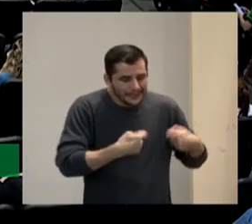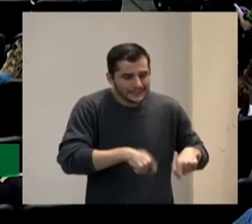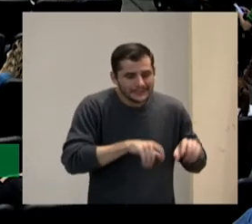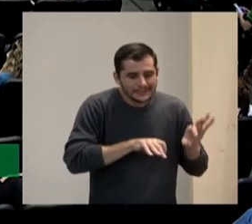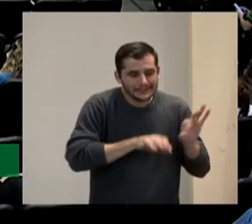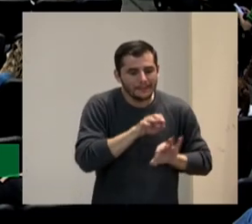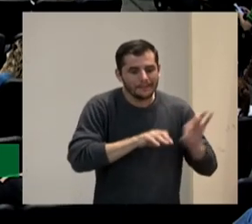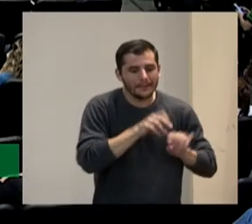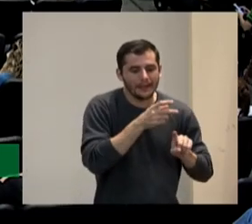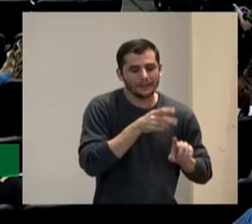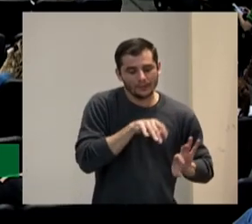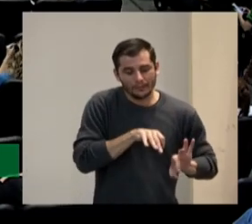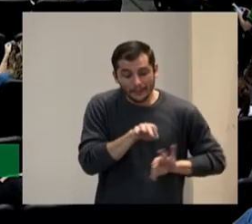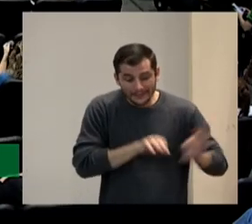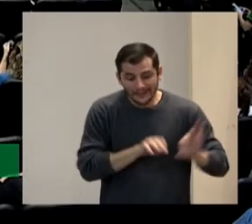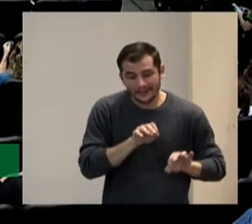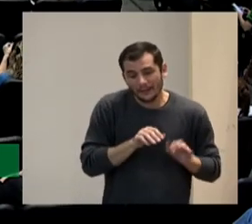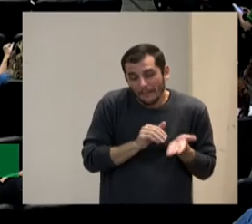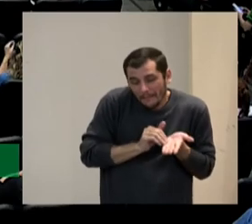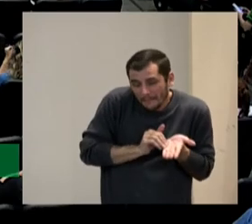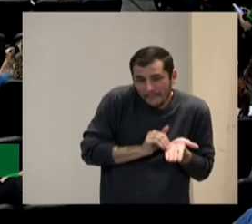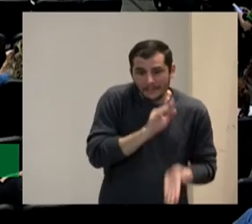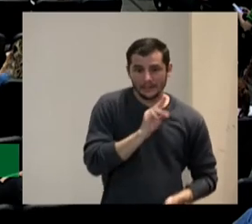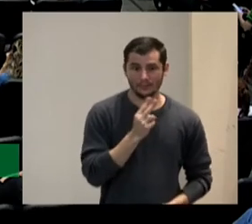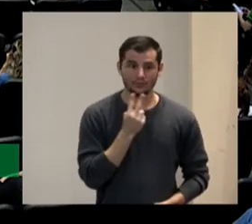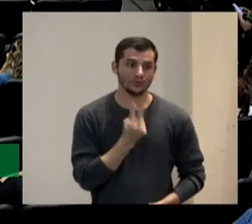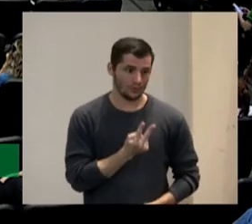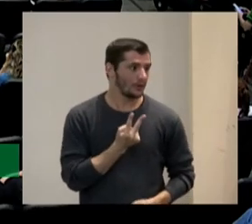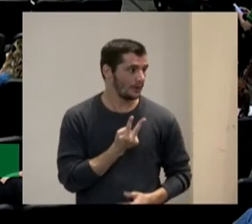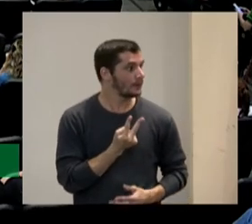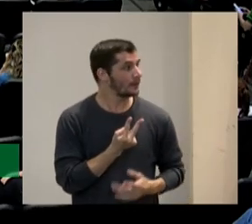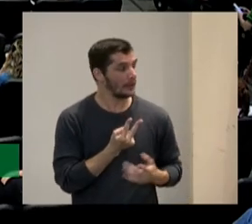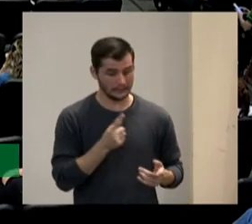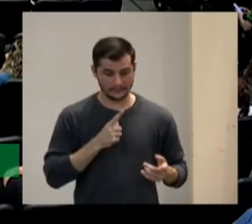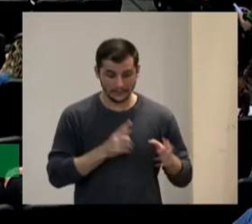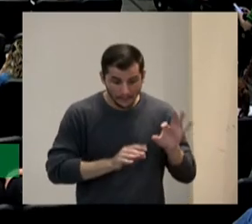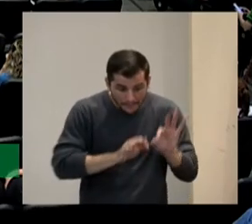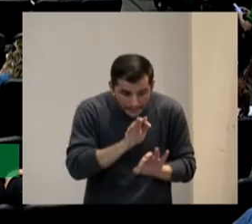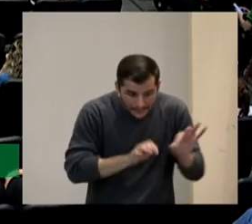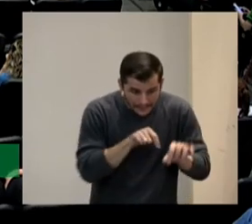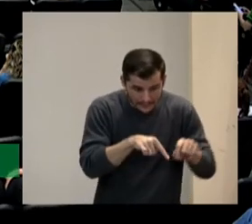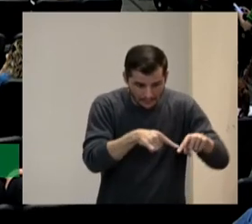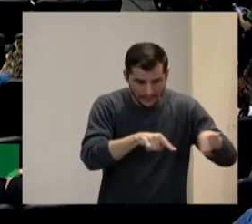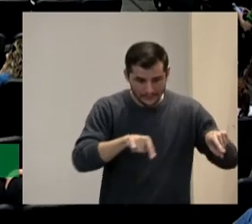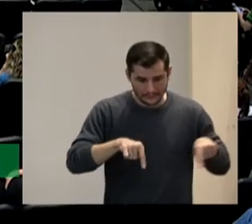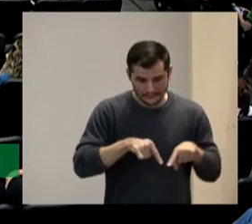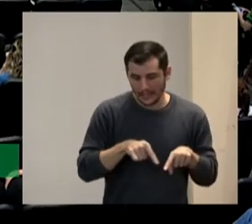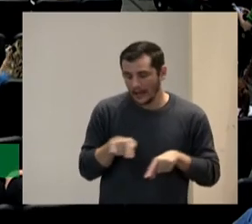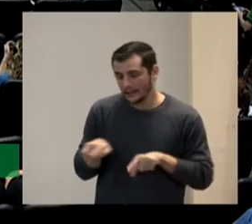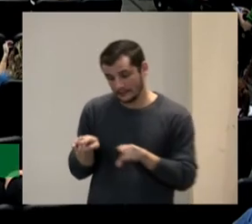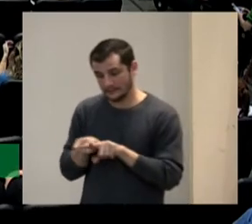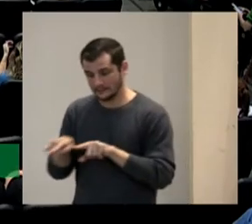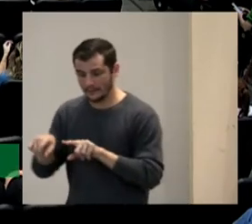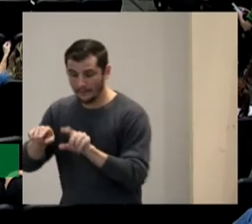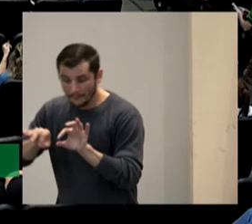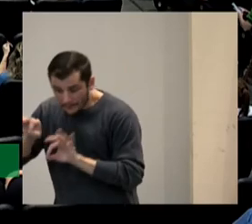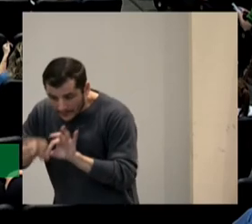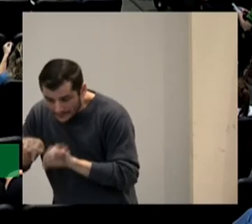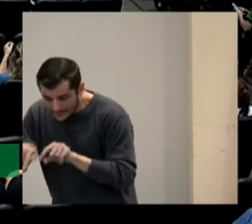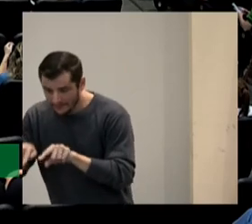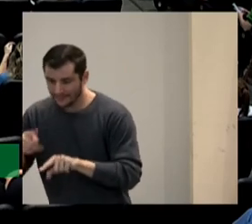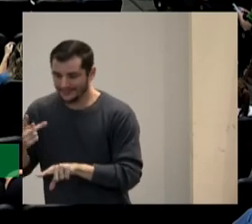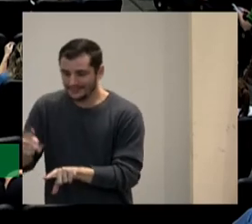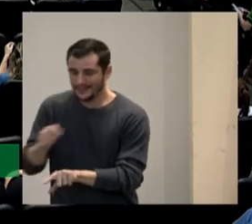planejamentos o planejamento da sala e o planejamento para esse estudante em concreto através desse plano